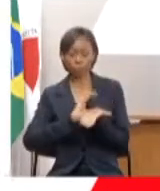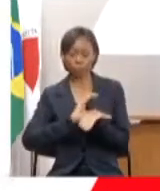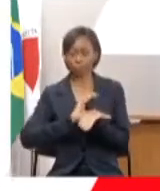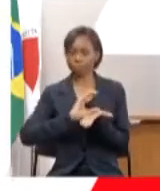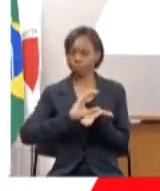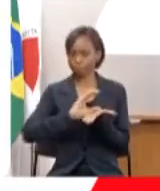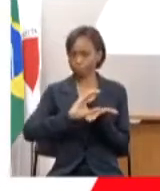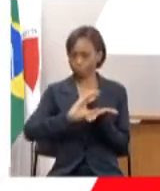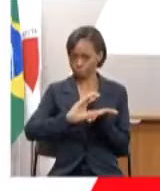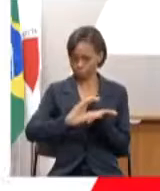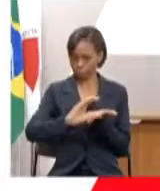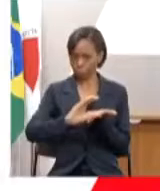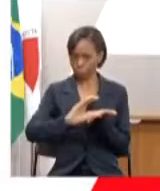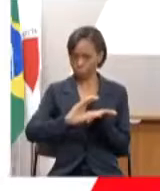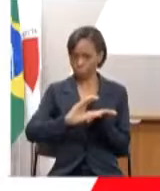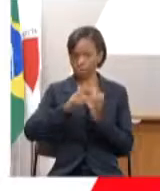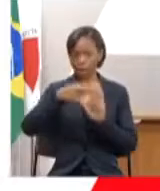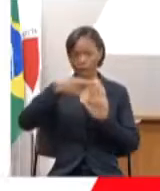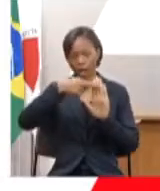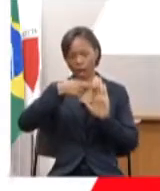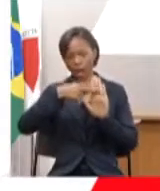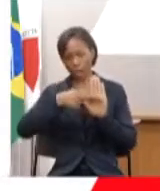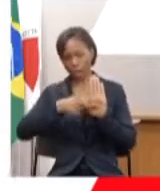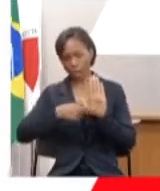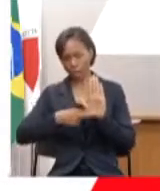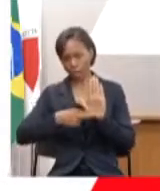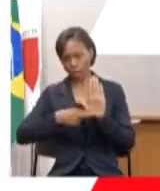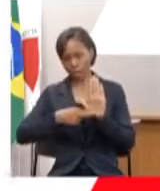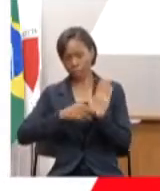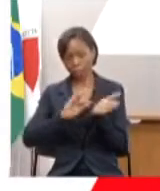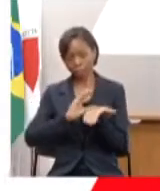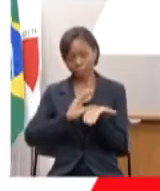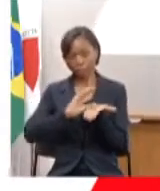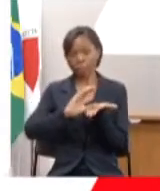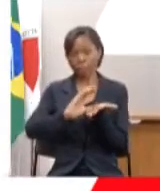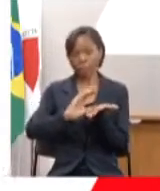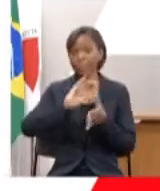ou protocolos de intenção de investimentos no Estado.